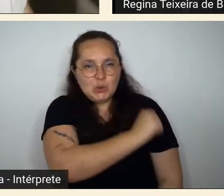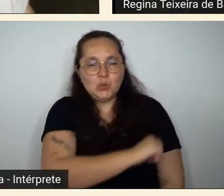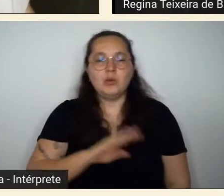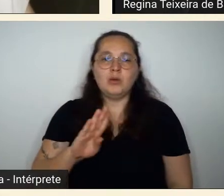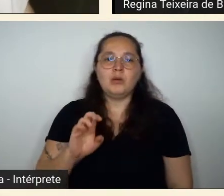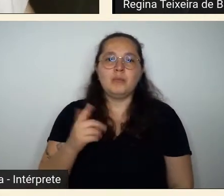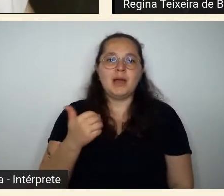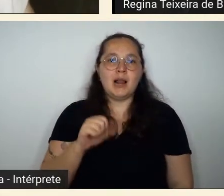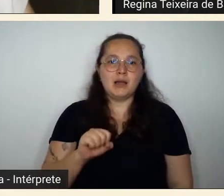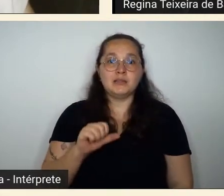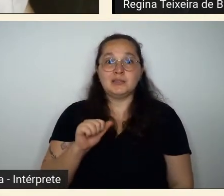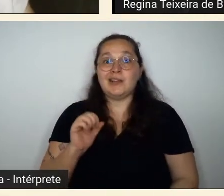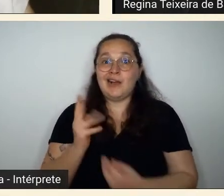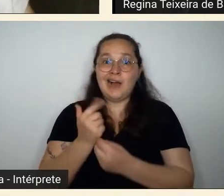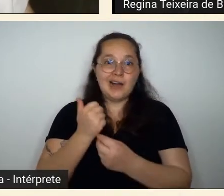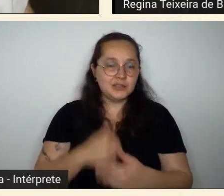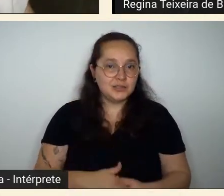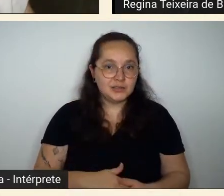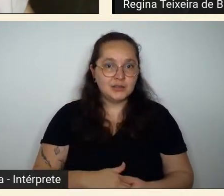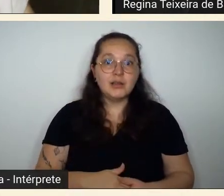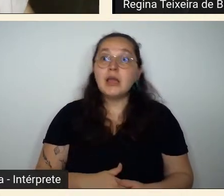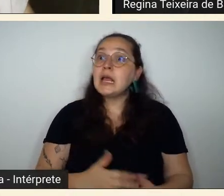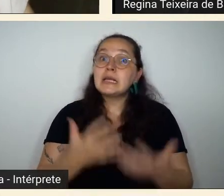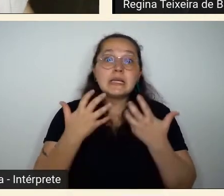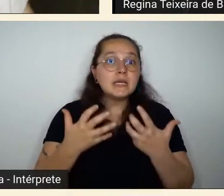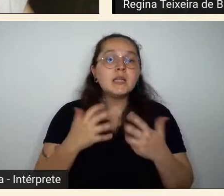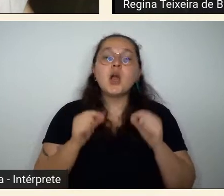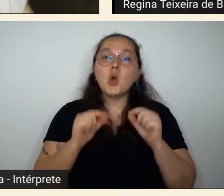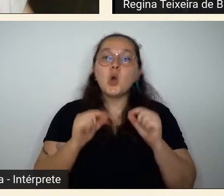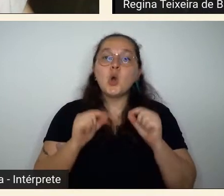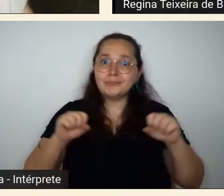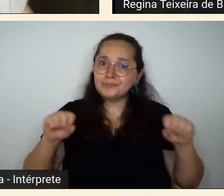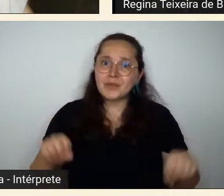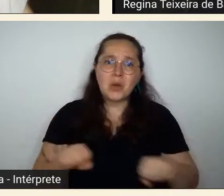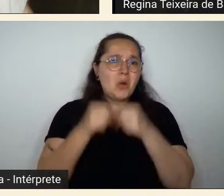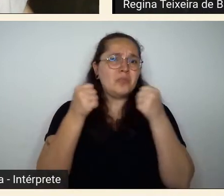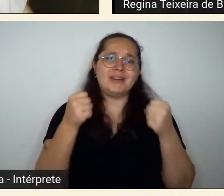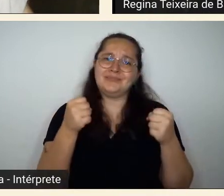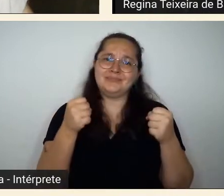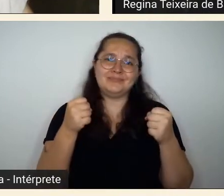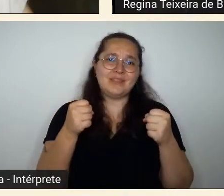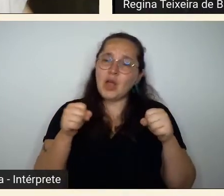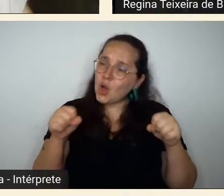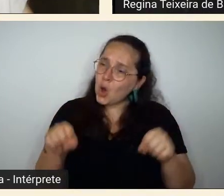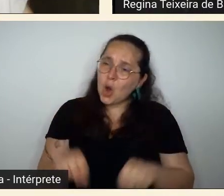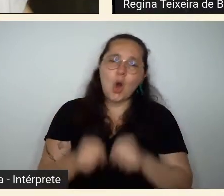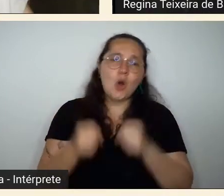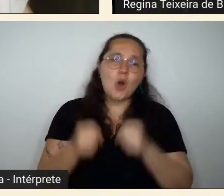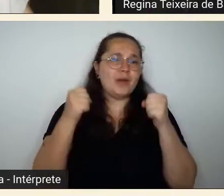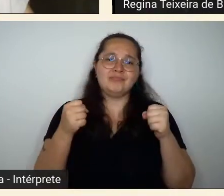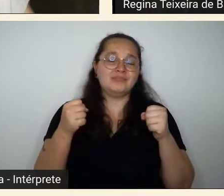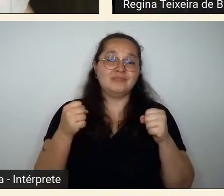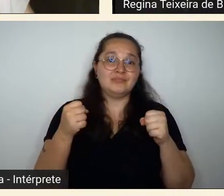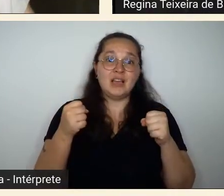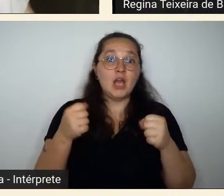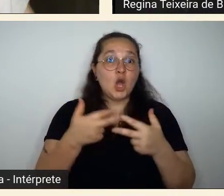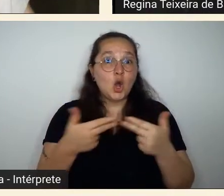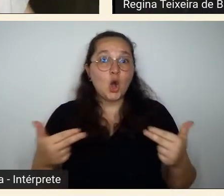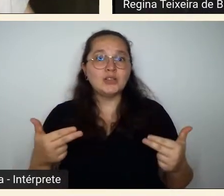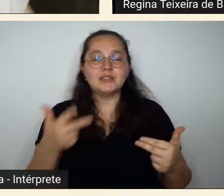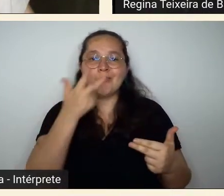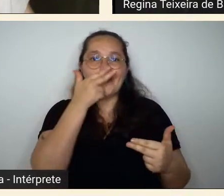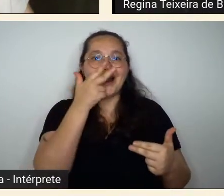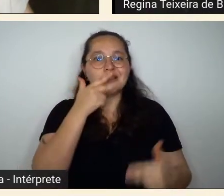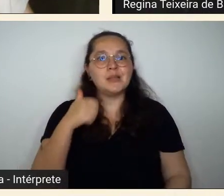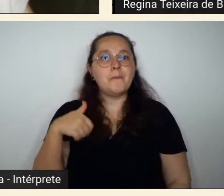uma ruptura um desejo de ruptura havia um desejo de ruptura podia não haver as tendências mais abertas e